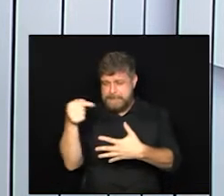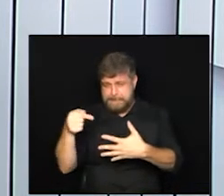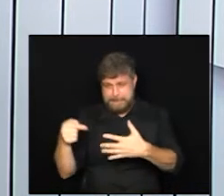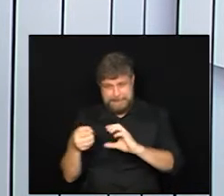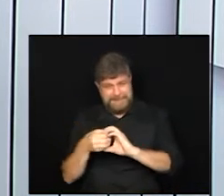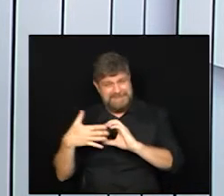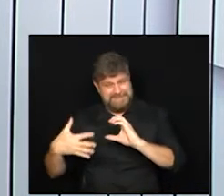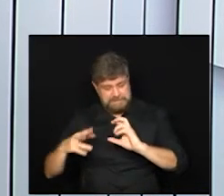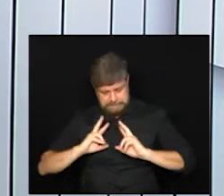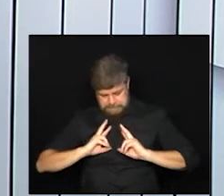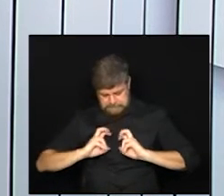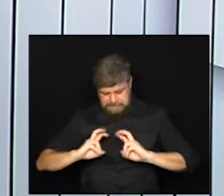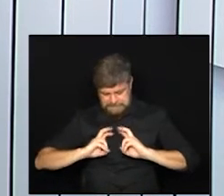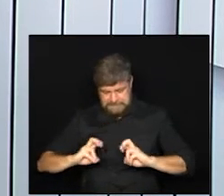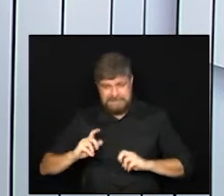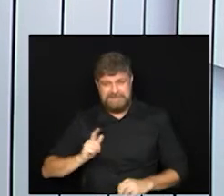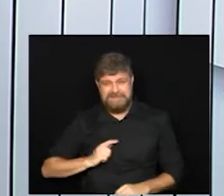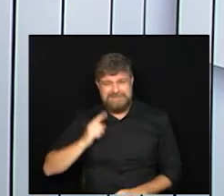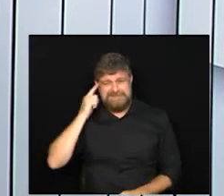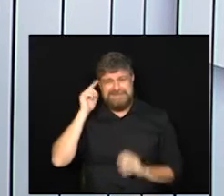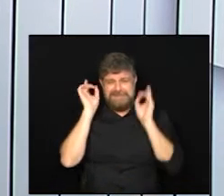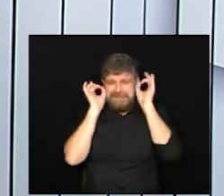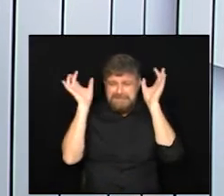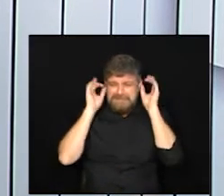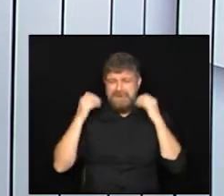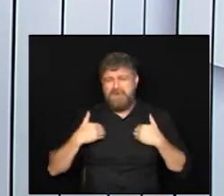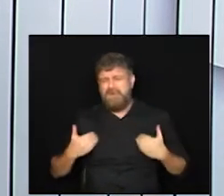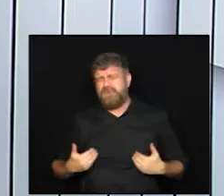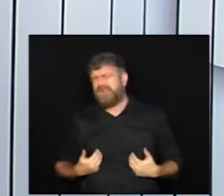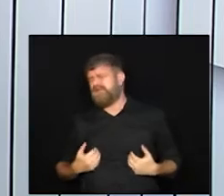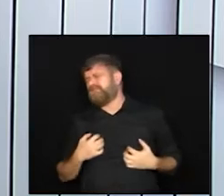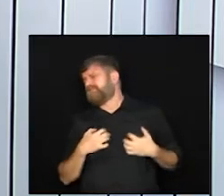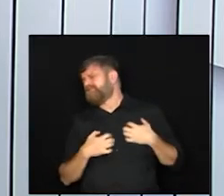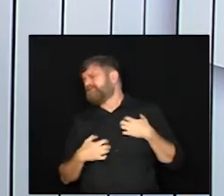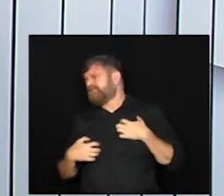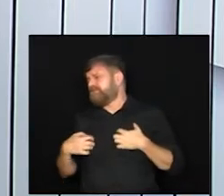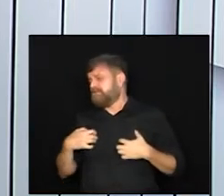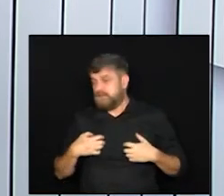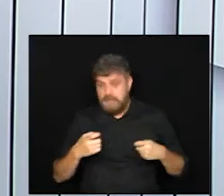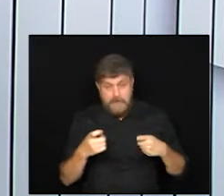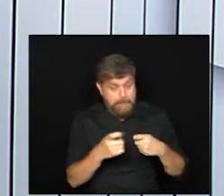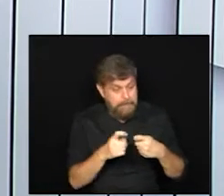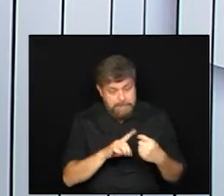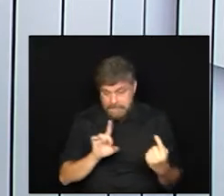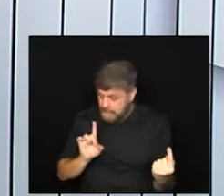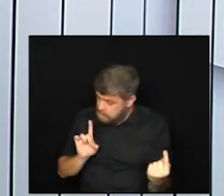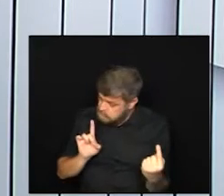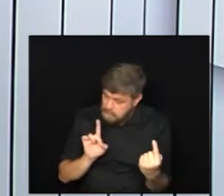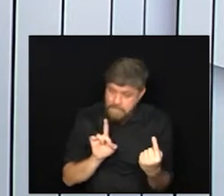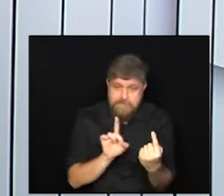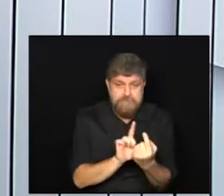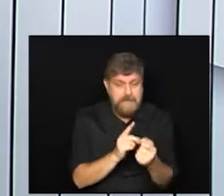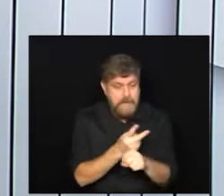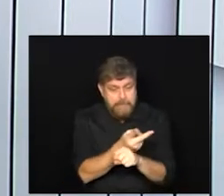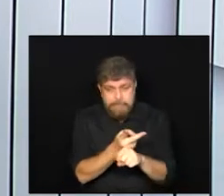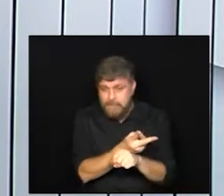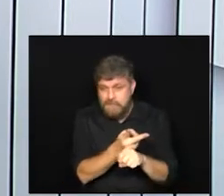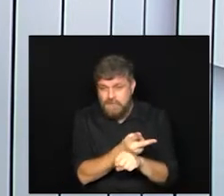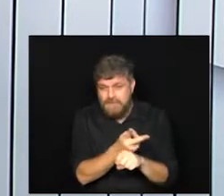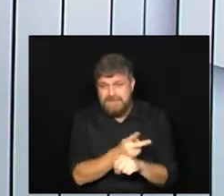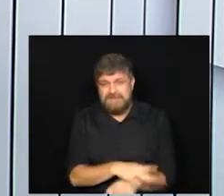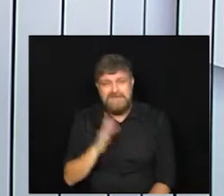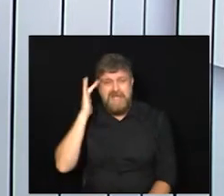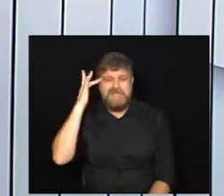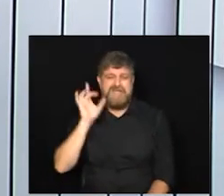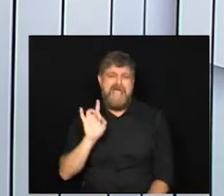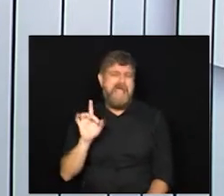Lorena acabou de passar aqui além da cefaleia dor no corpo aí você procura um médico procura um atendimento para não ficar achando que